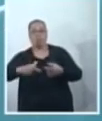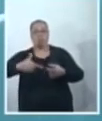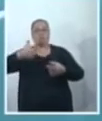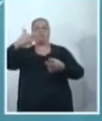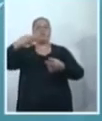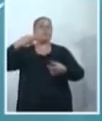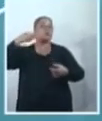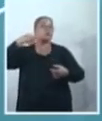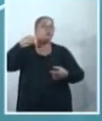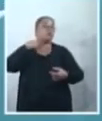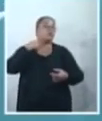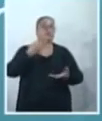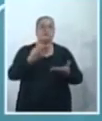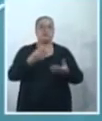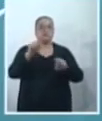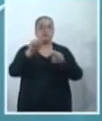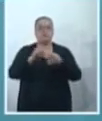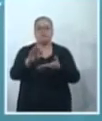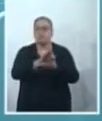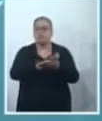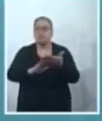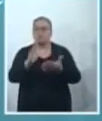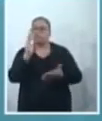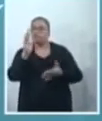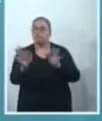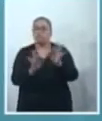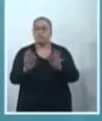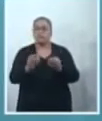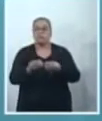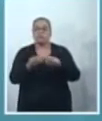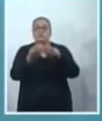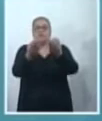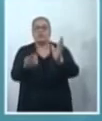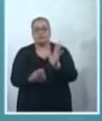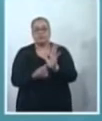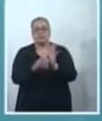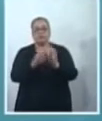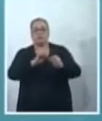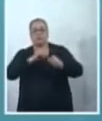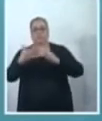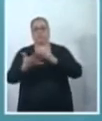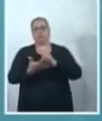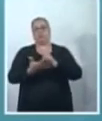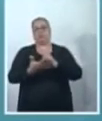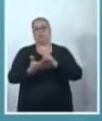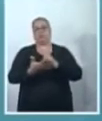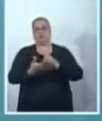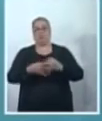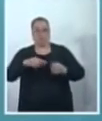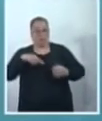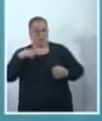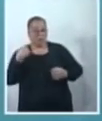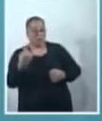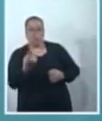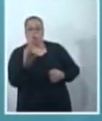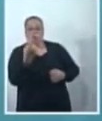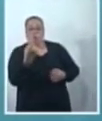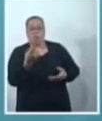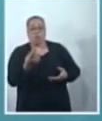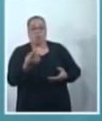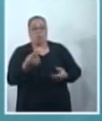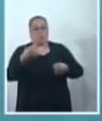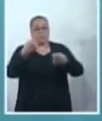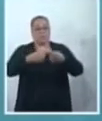e que não fez nenhum programa direto de distribuição de renda na pandemia. Nós somos uma das únicas cidades